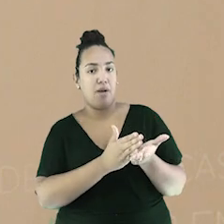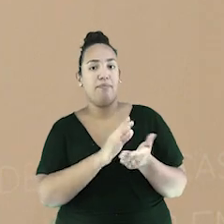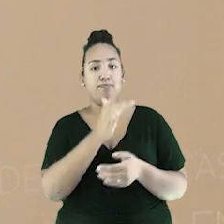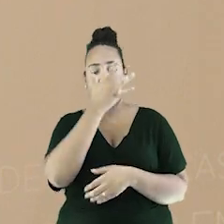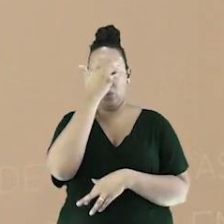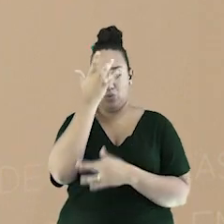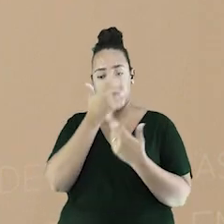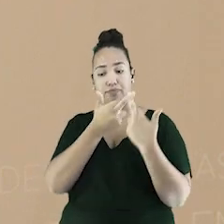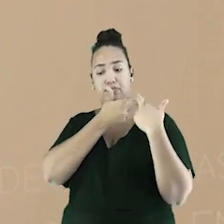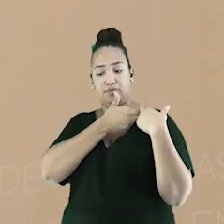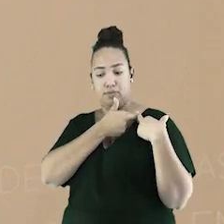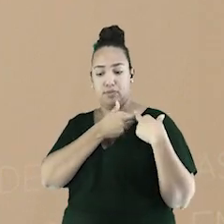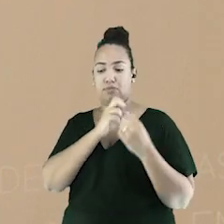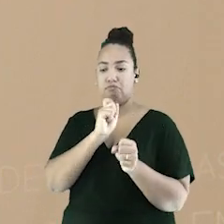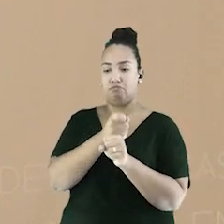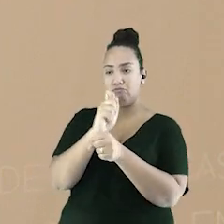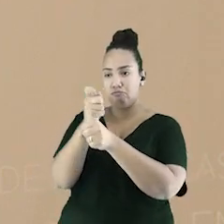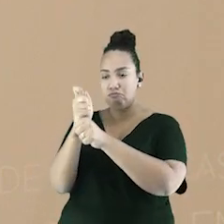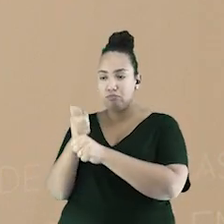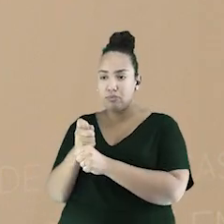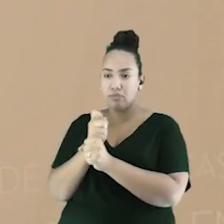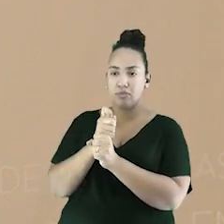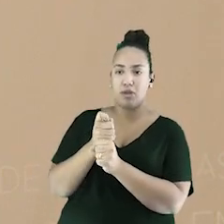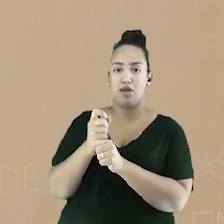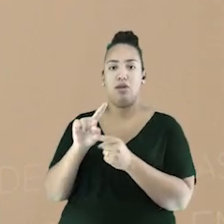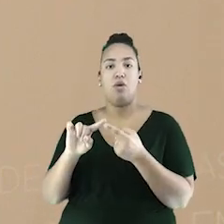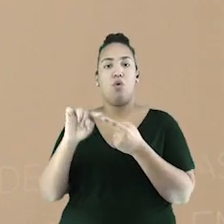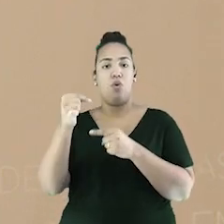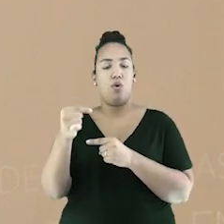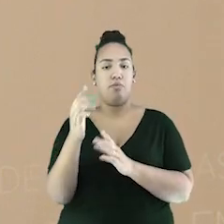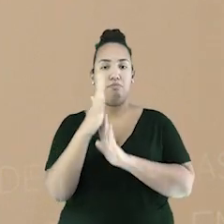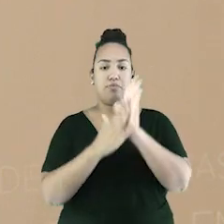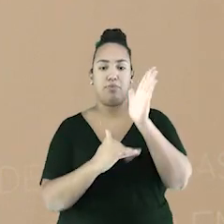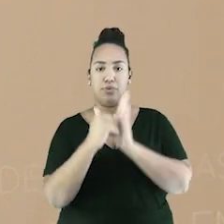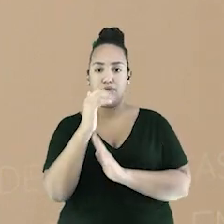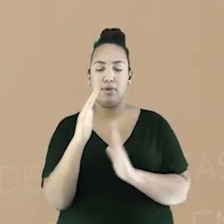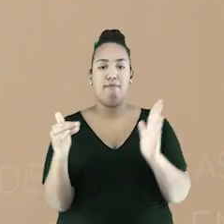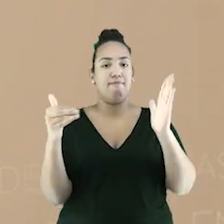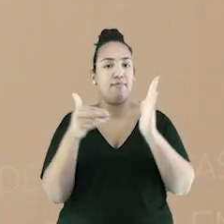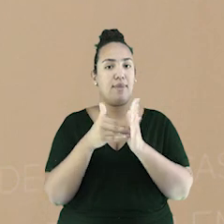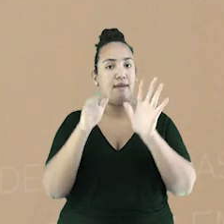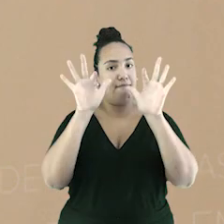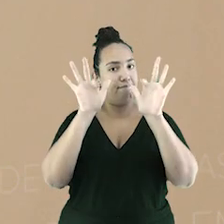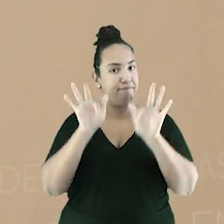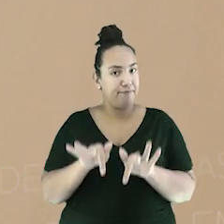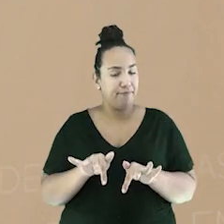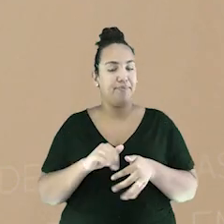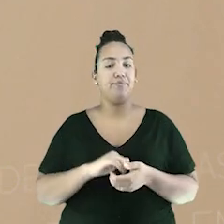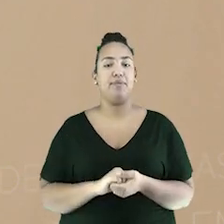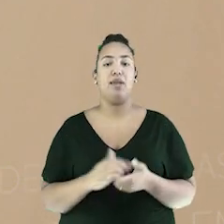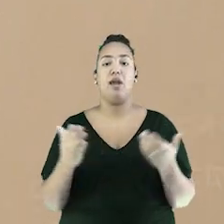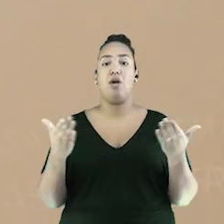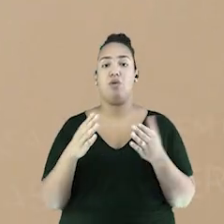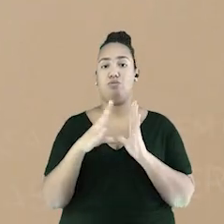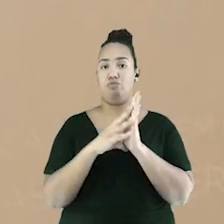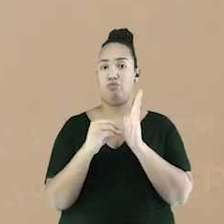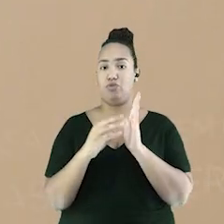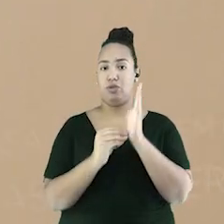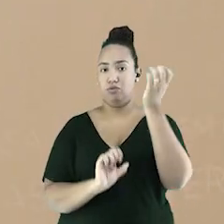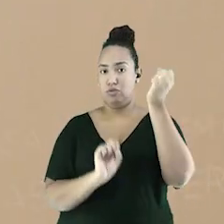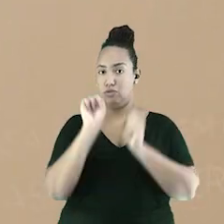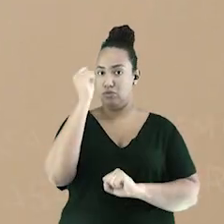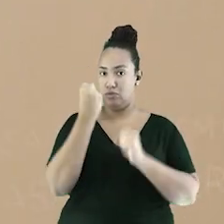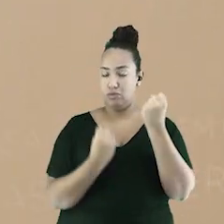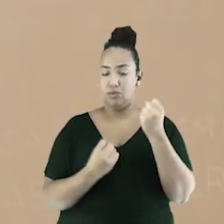Já no modelo de produção industrial, a máquina era responsável por todos os processos de produção. Ao